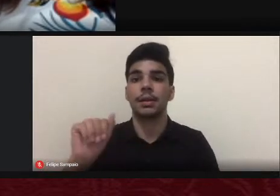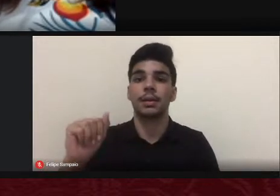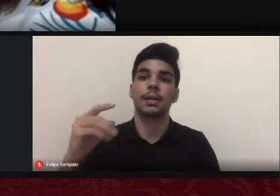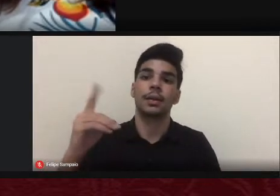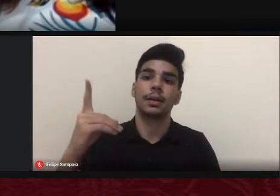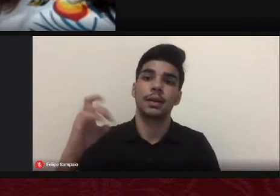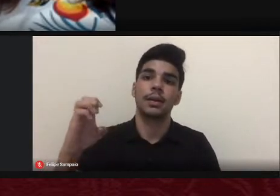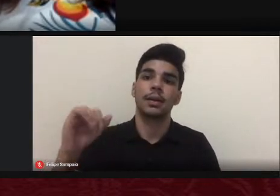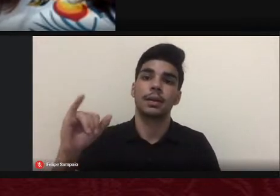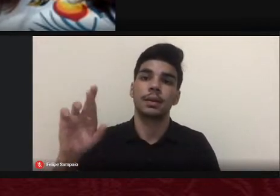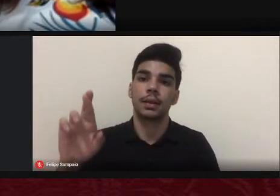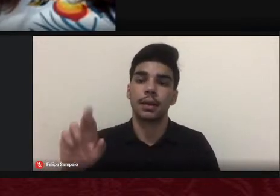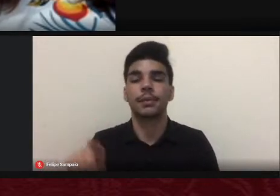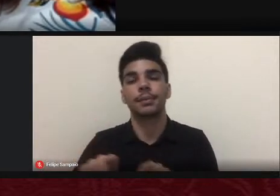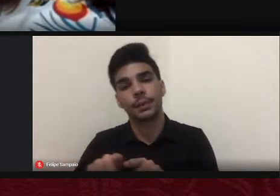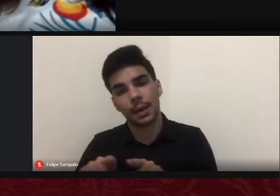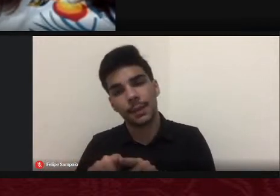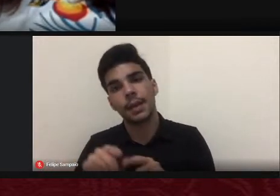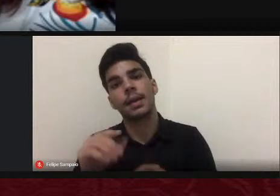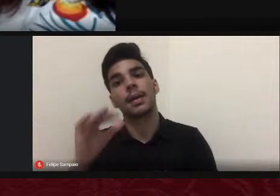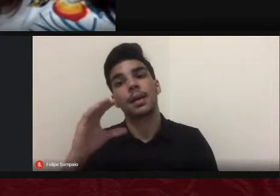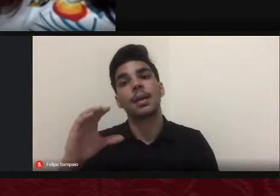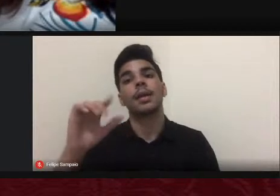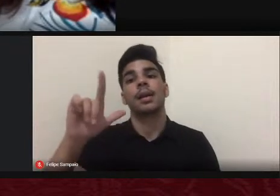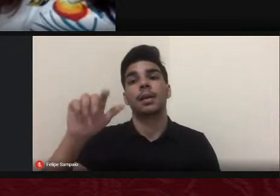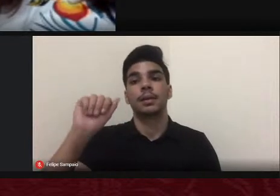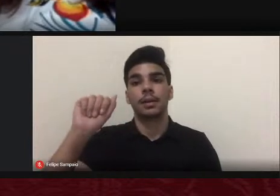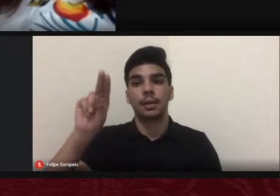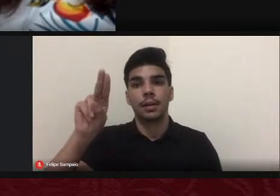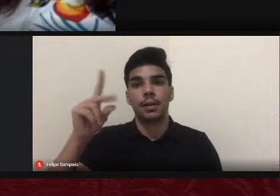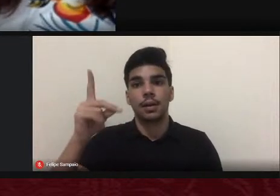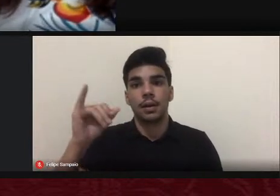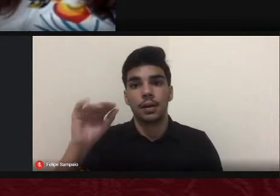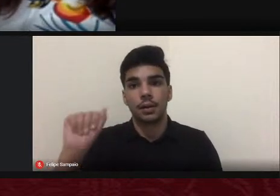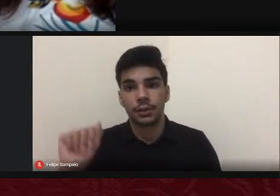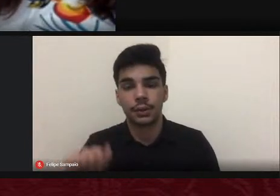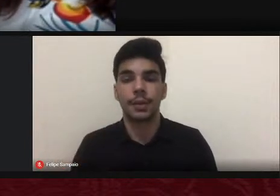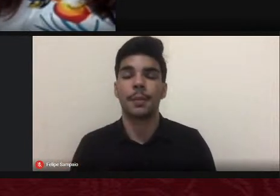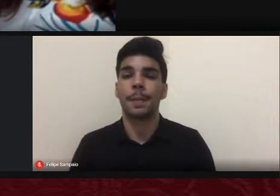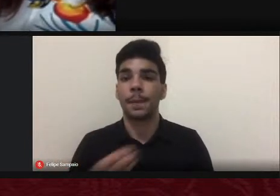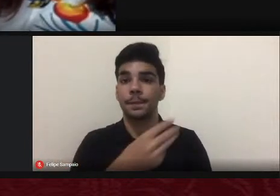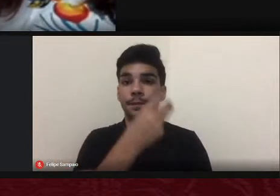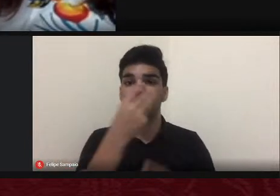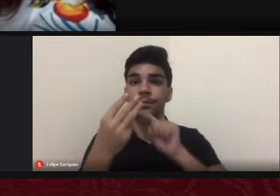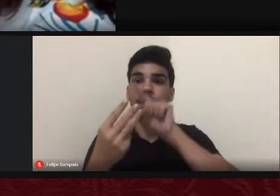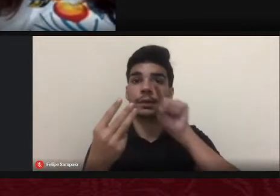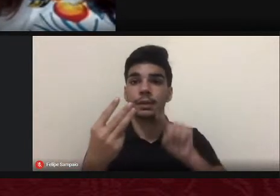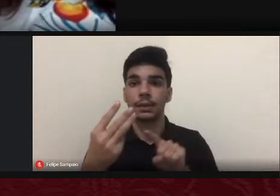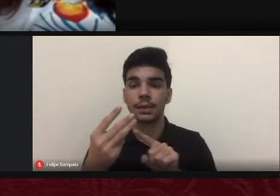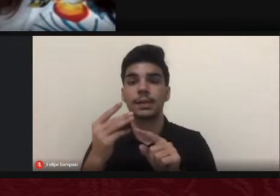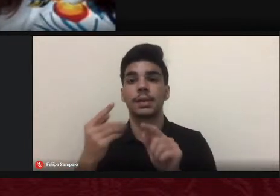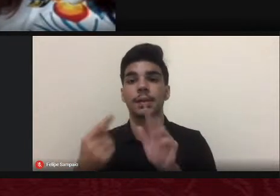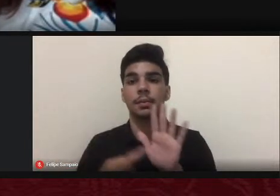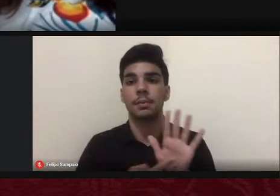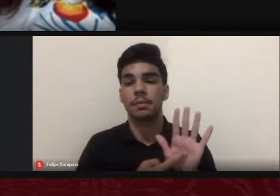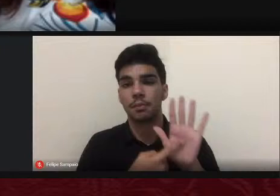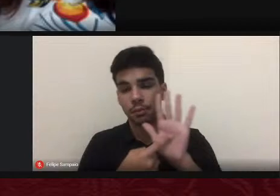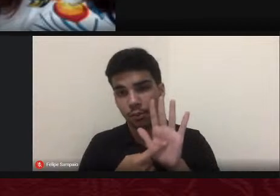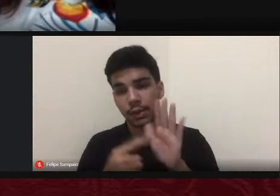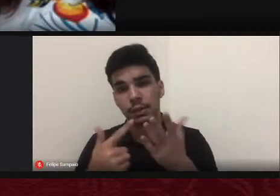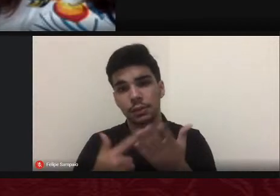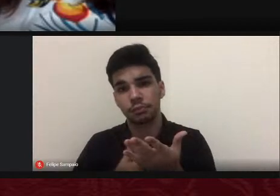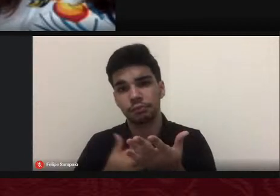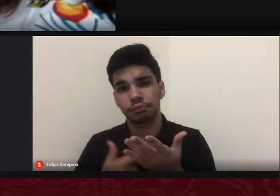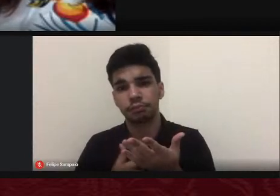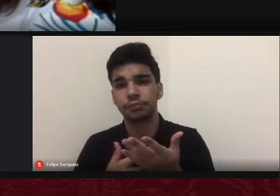Cláudia Marques Roma o terceiro livro demonstra que há em curso no Brasil um processo